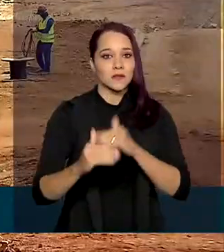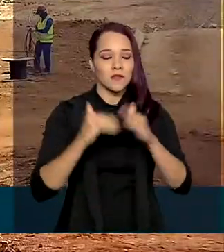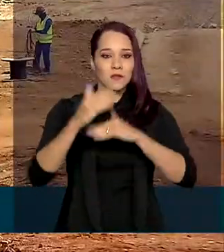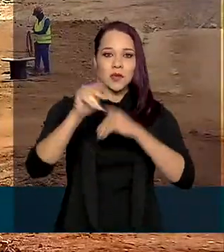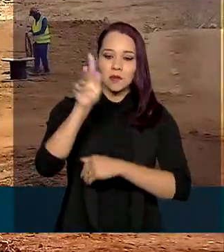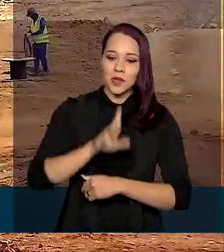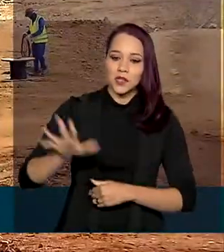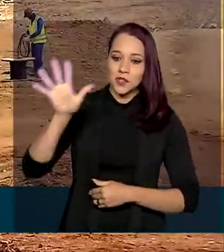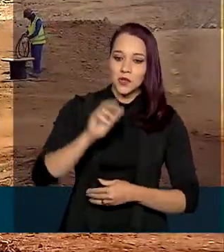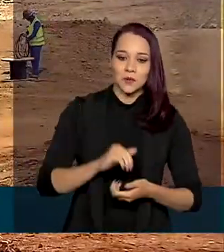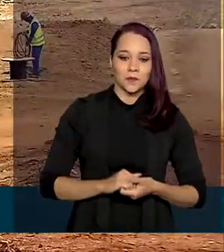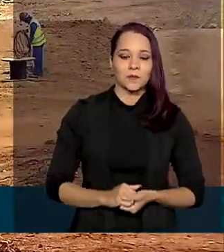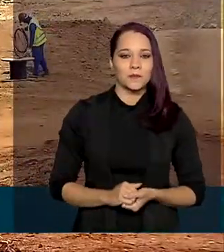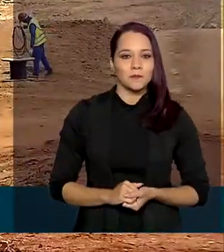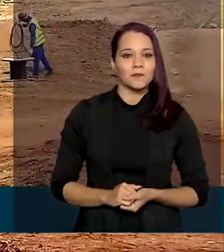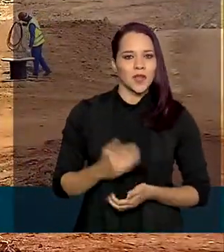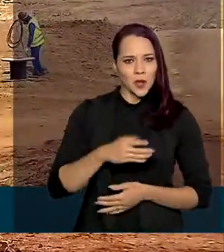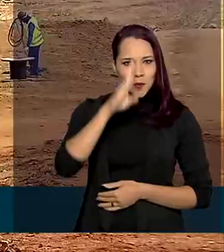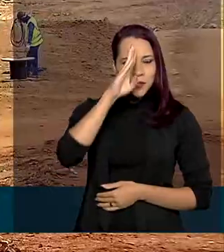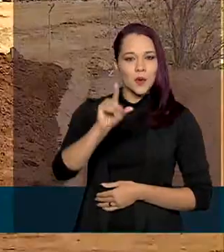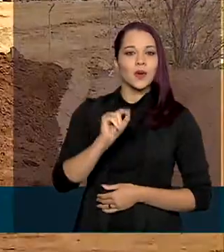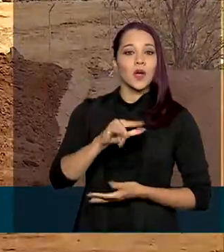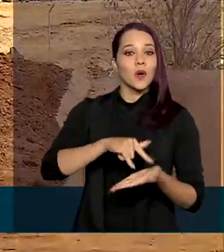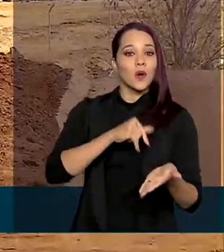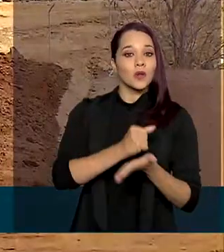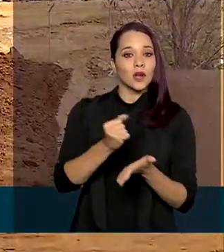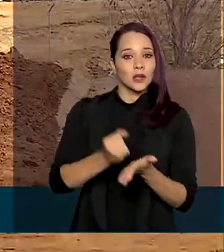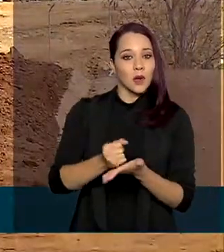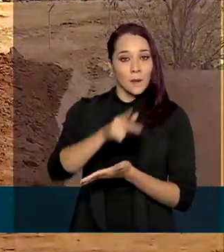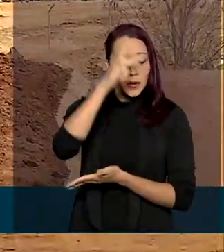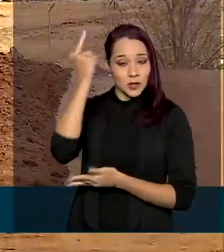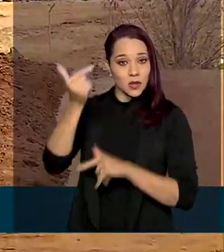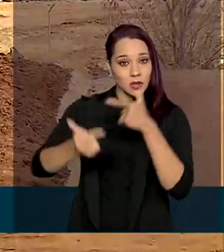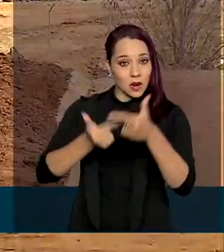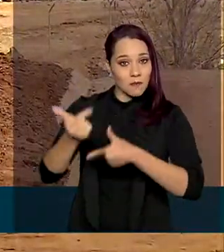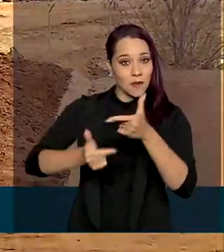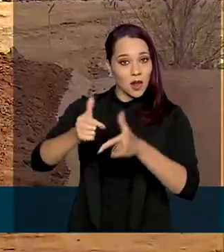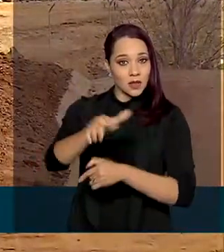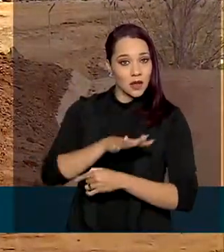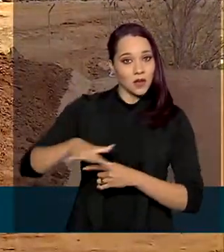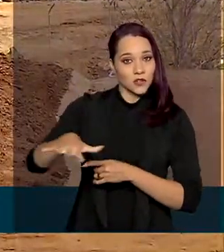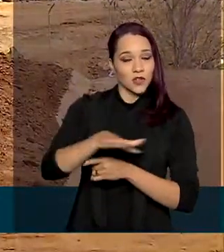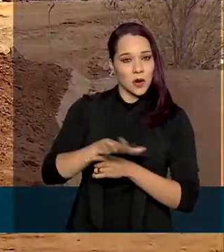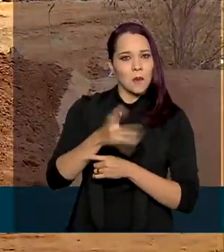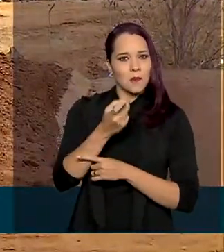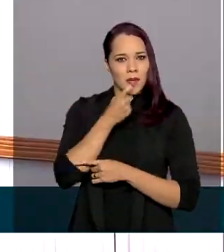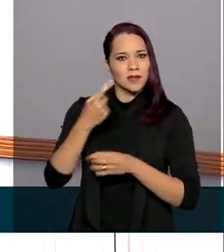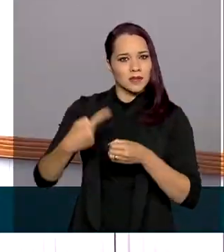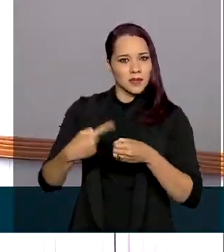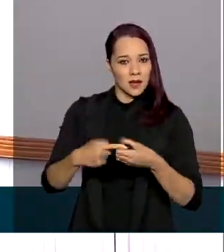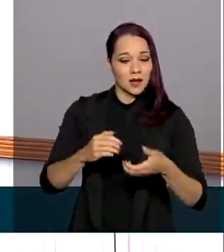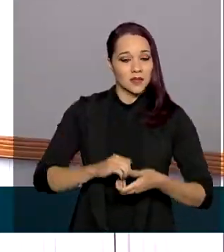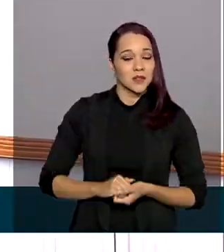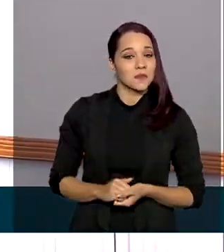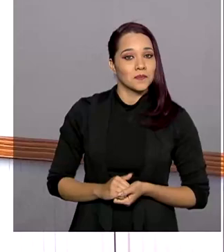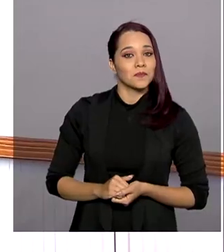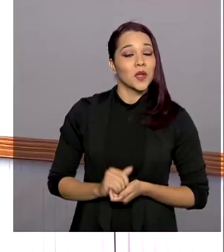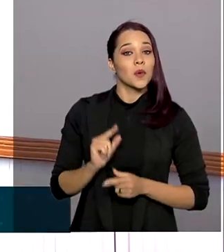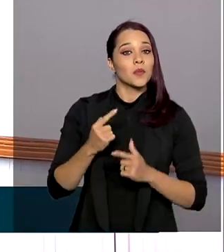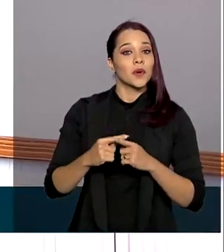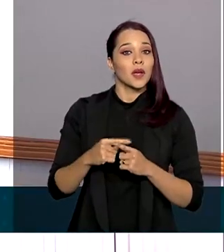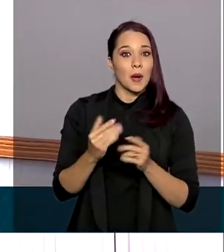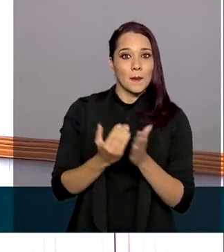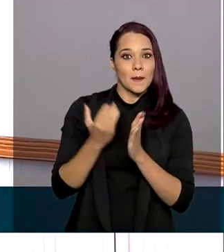Nós demos preferência para contratar colaboradores da região, principalmente da cidade, onde, além de